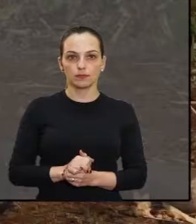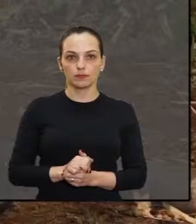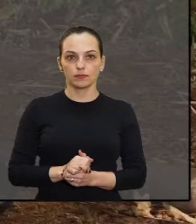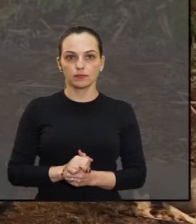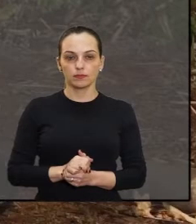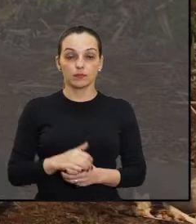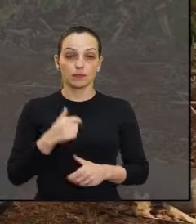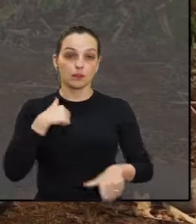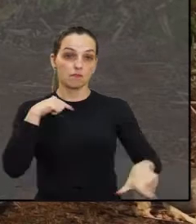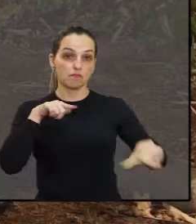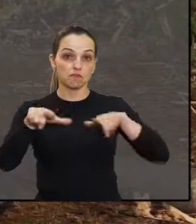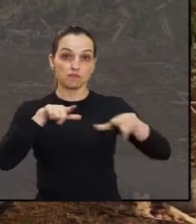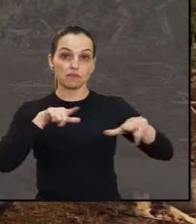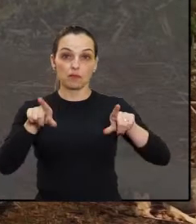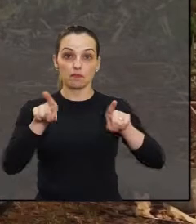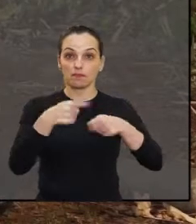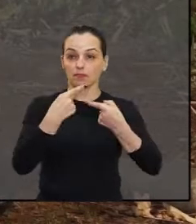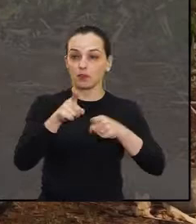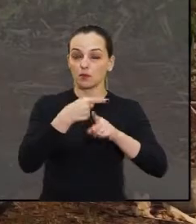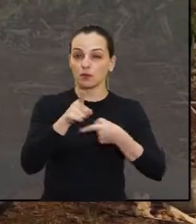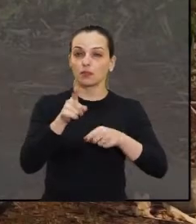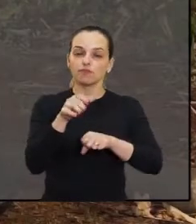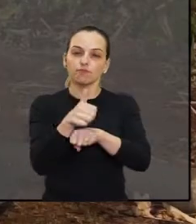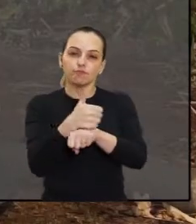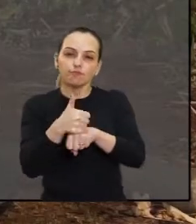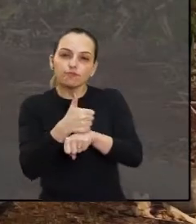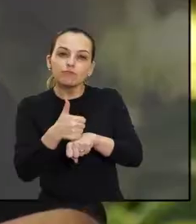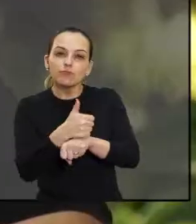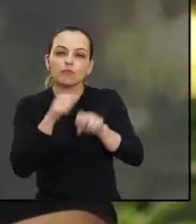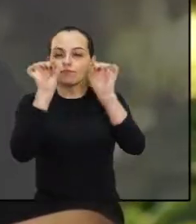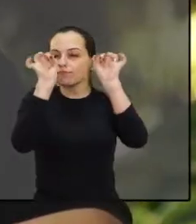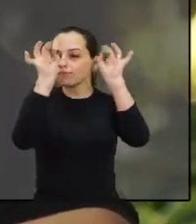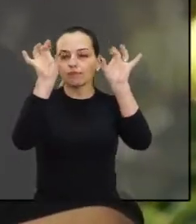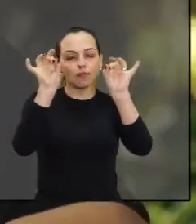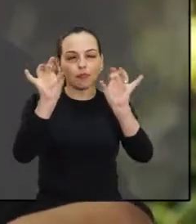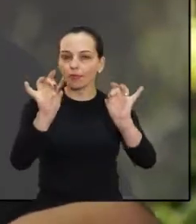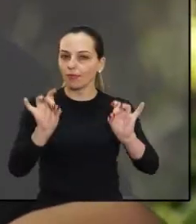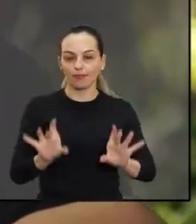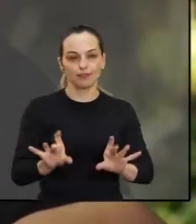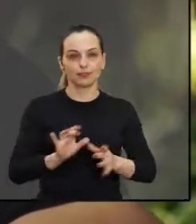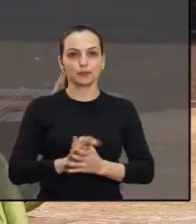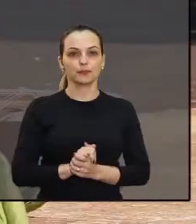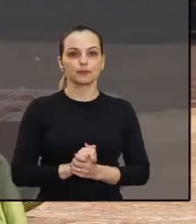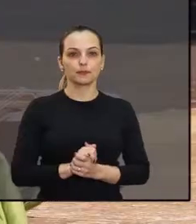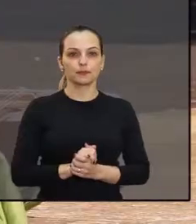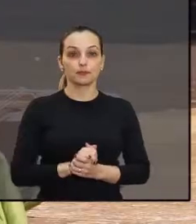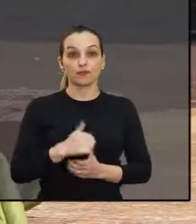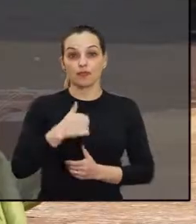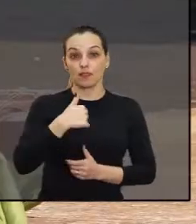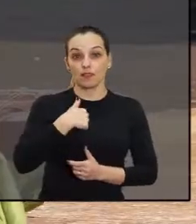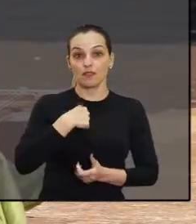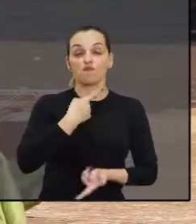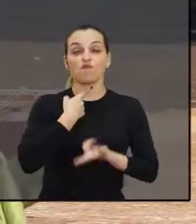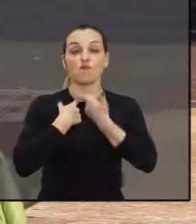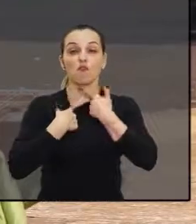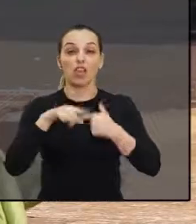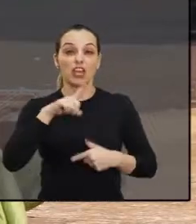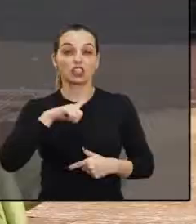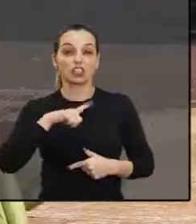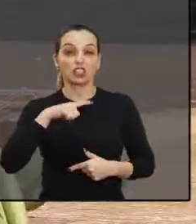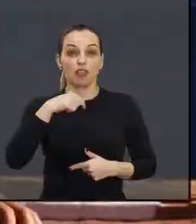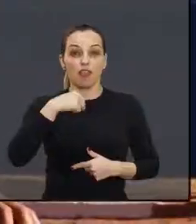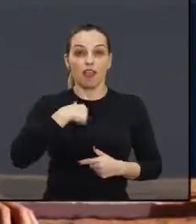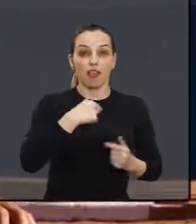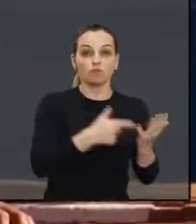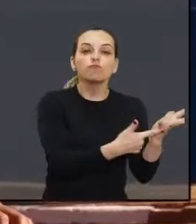Eu acho que ser artista, ser músico é um privilégio. Motivação a gente tem, mano. A gente é